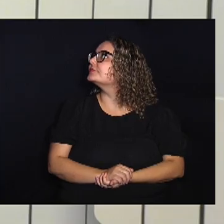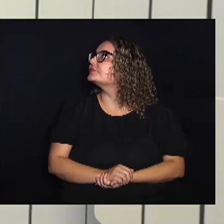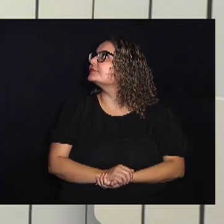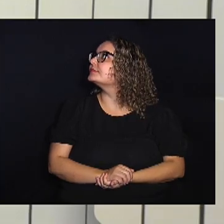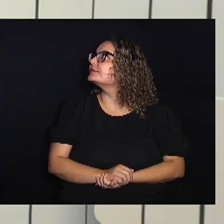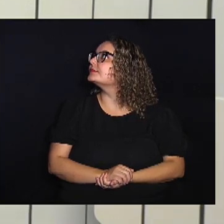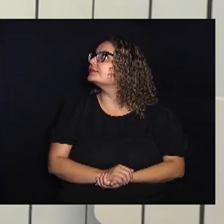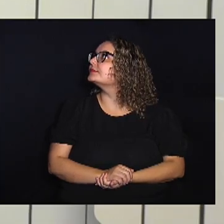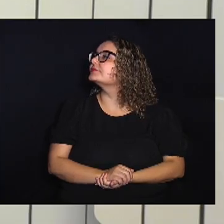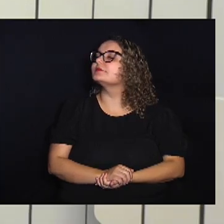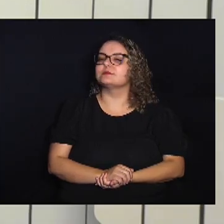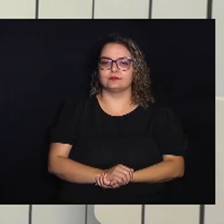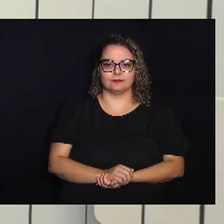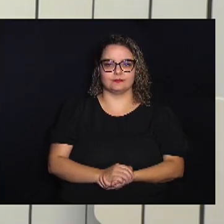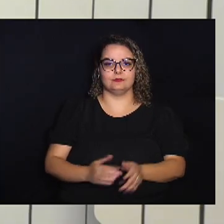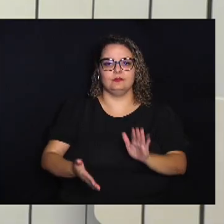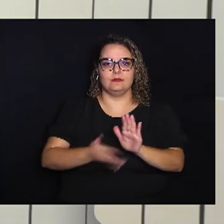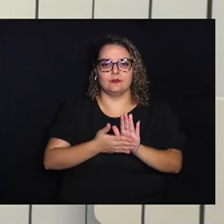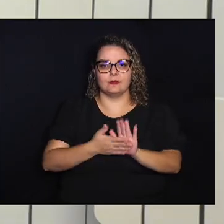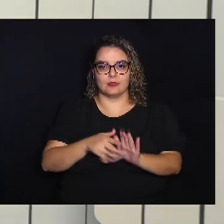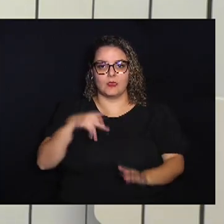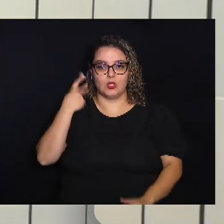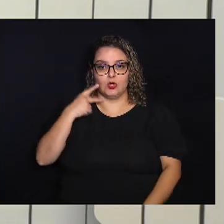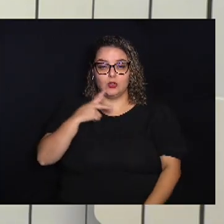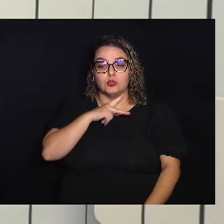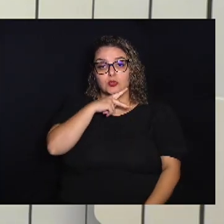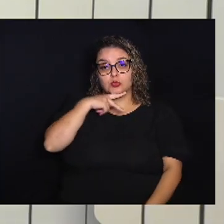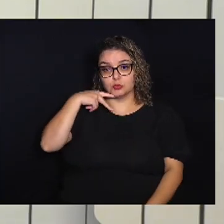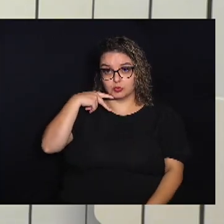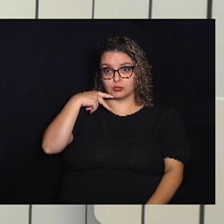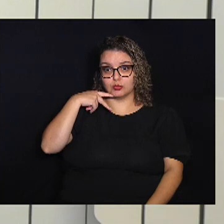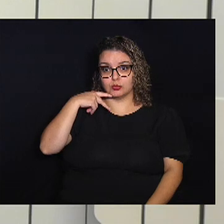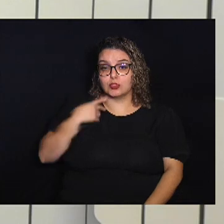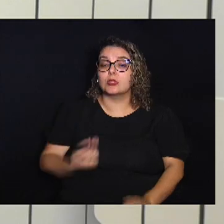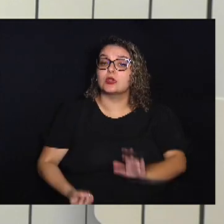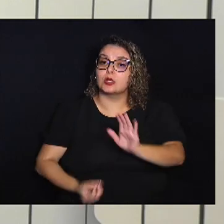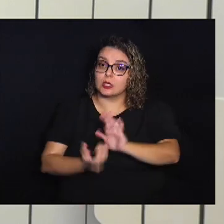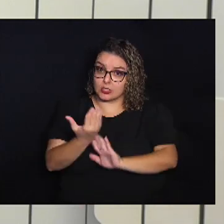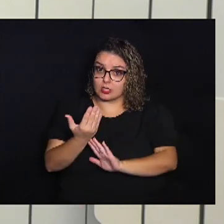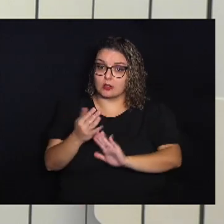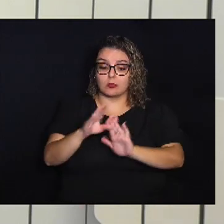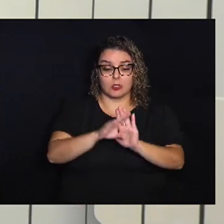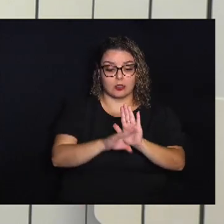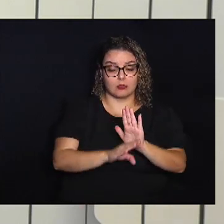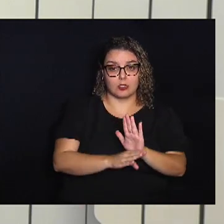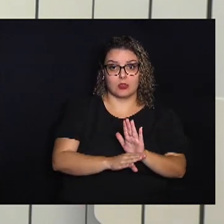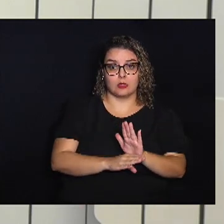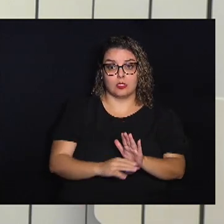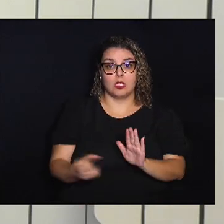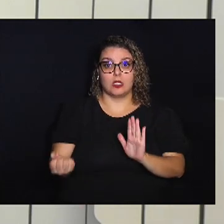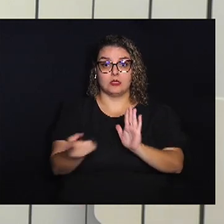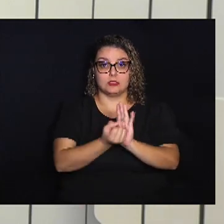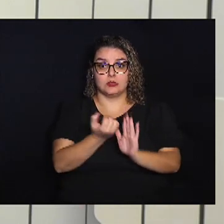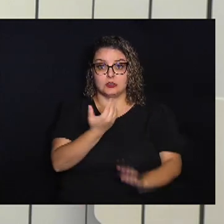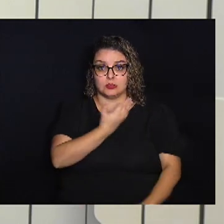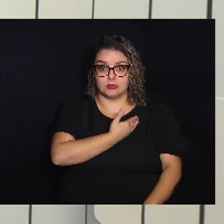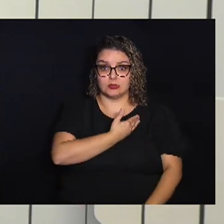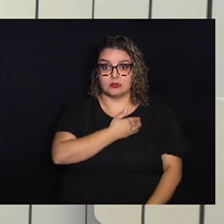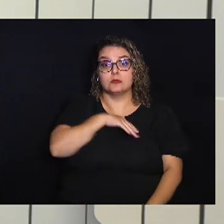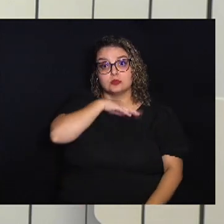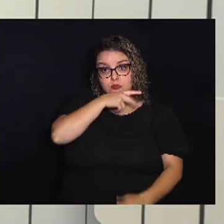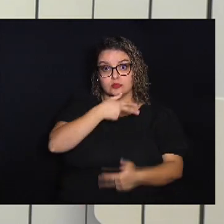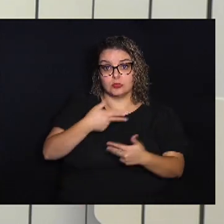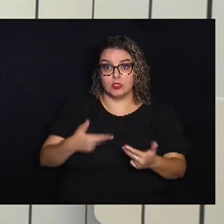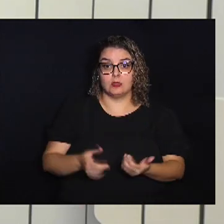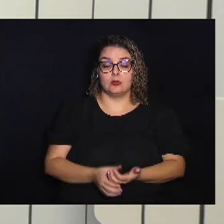A proposta Do vereador Permínio Monteiro Que institui O programa Selo Amiga Dos animais